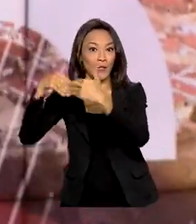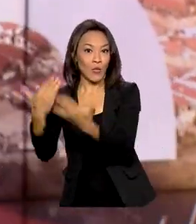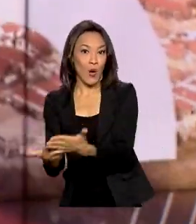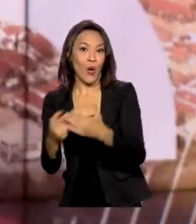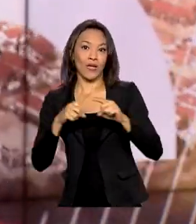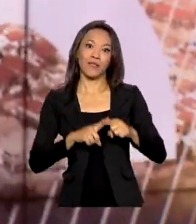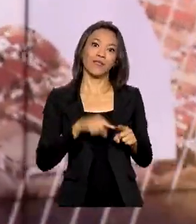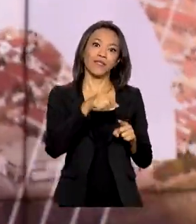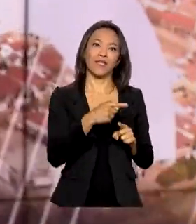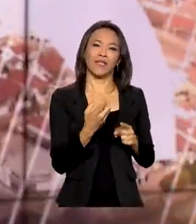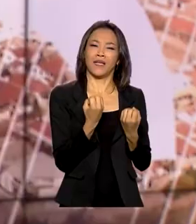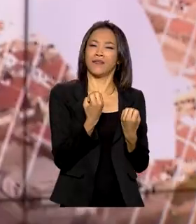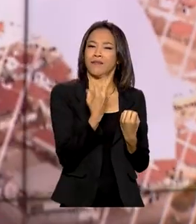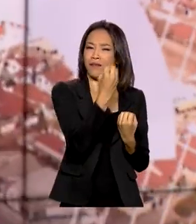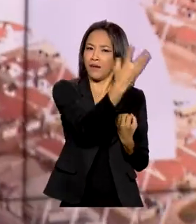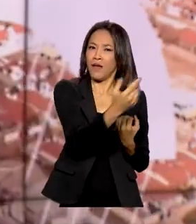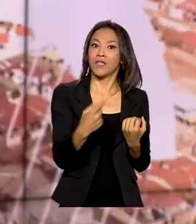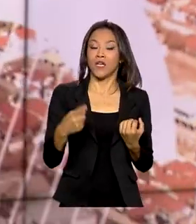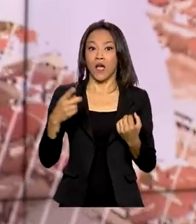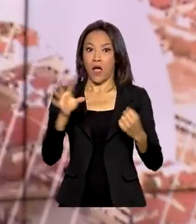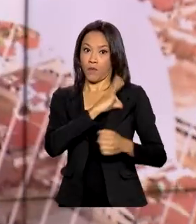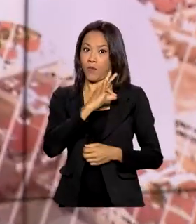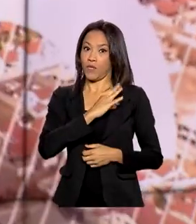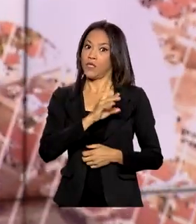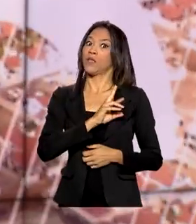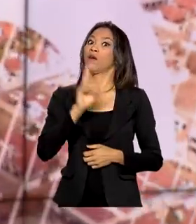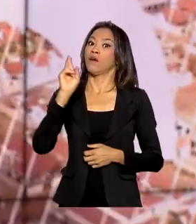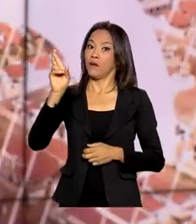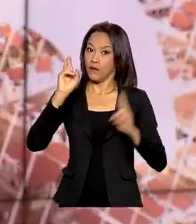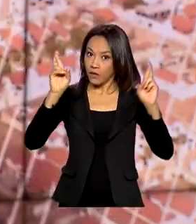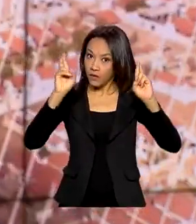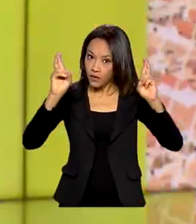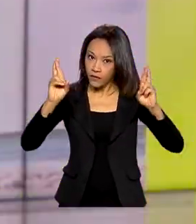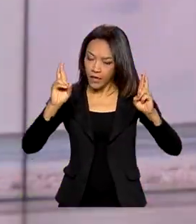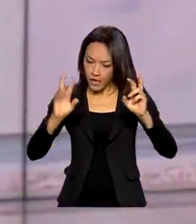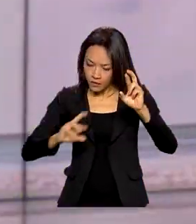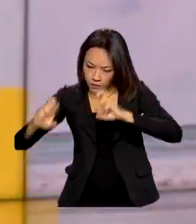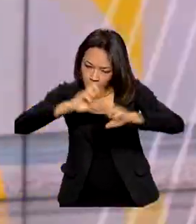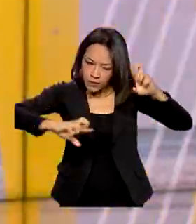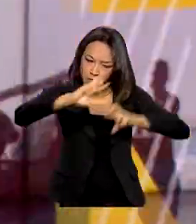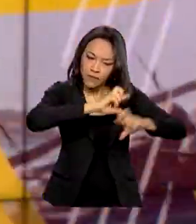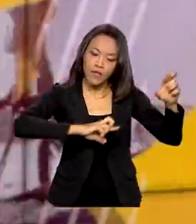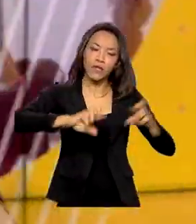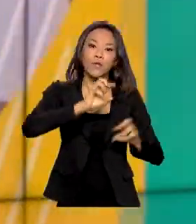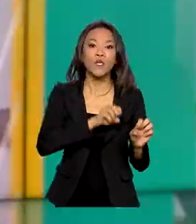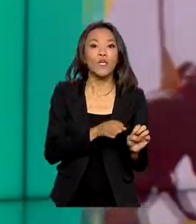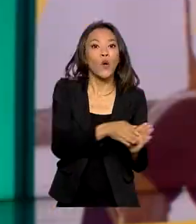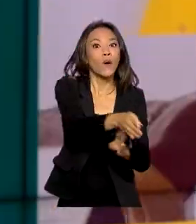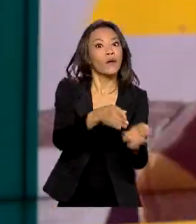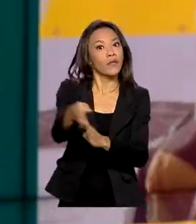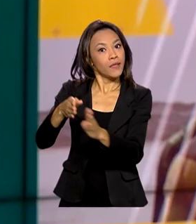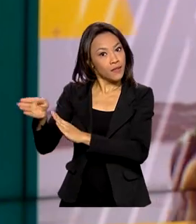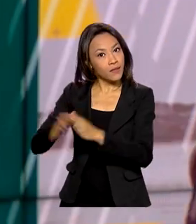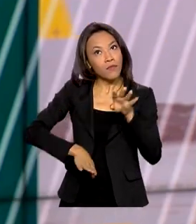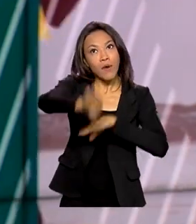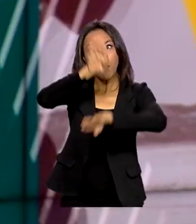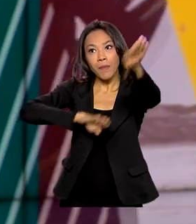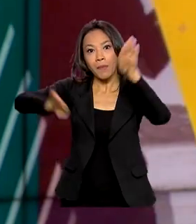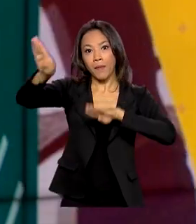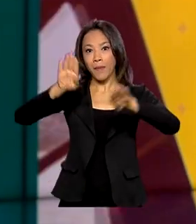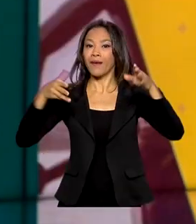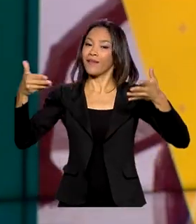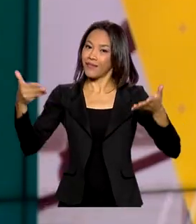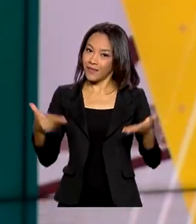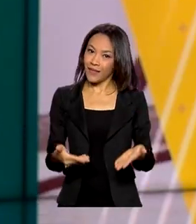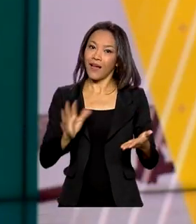a Polícia Rodoviária Federal intensificou as ações de fiscalização e educação no trânsito. É a Operação Rodovida que está